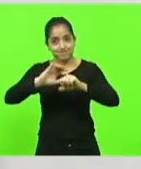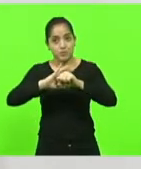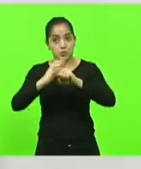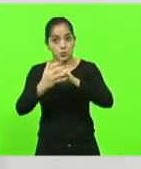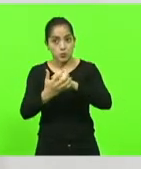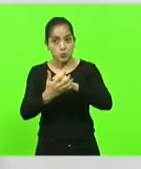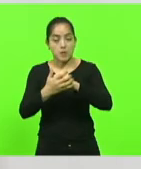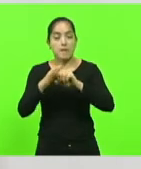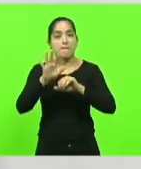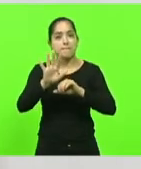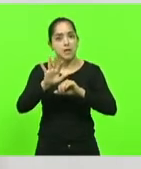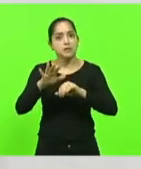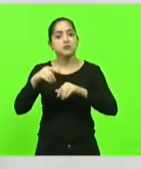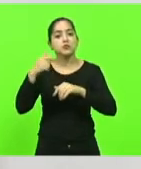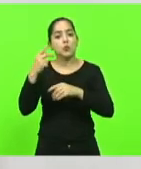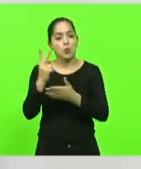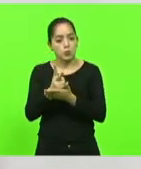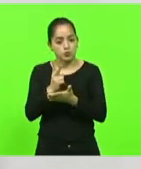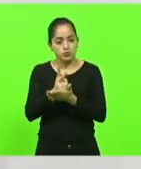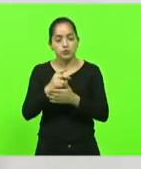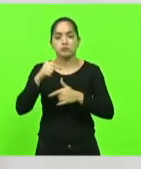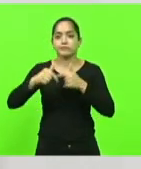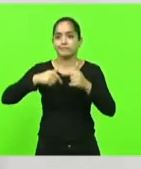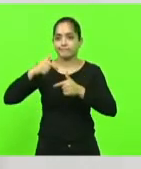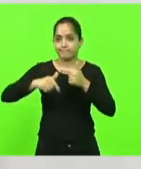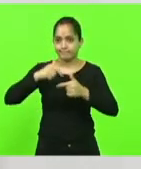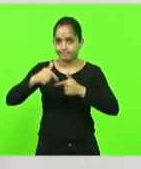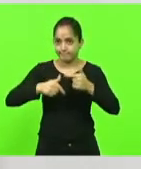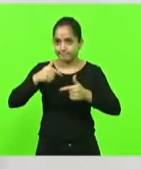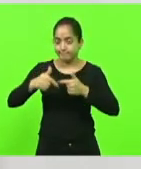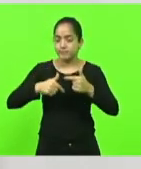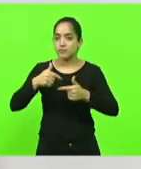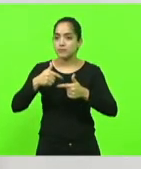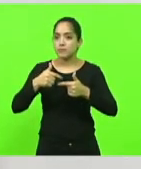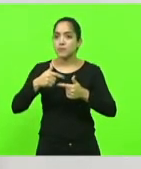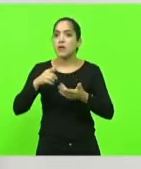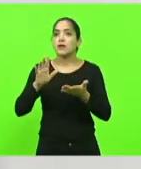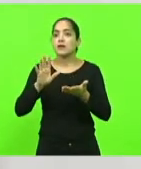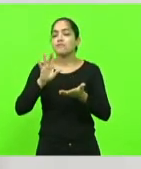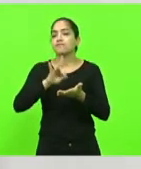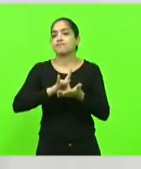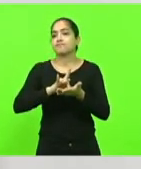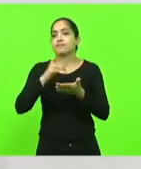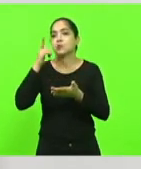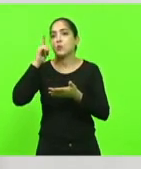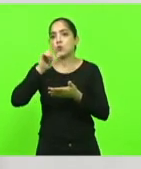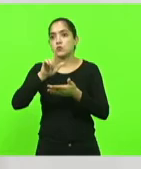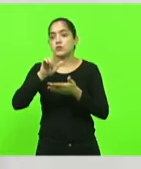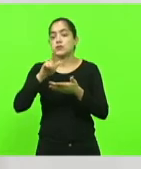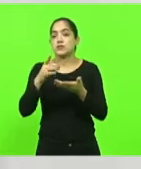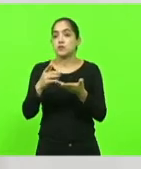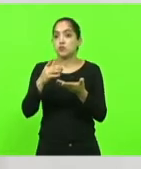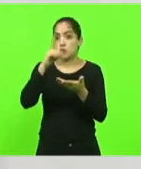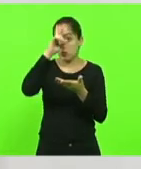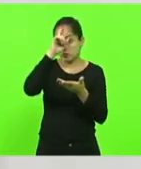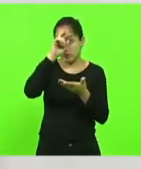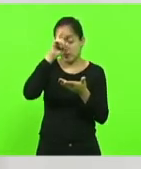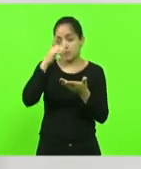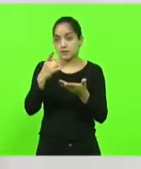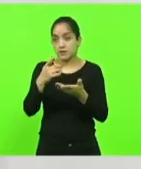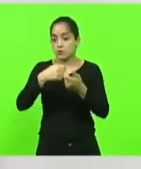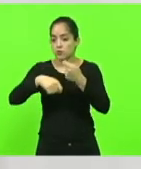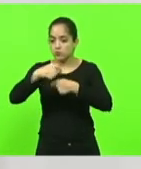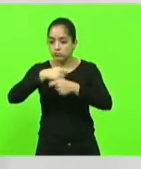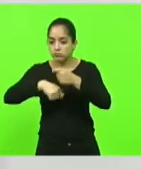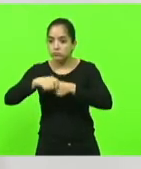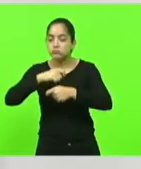incansavelmente e arduamente, e esse sonho se tornou realidade. O hospital, além de, economicamente, conseguiu